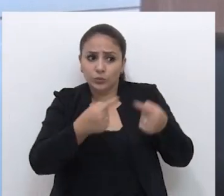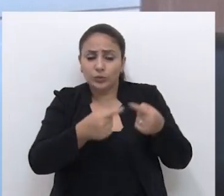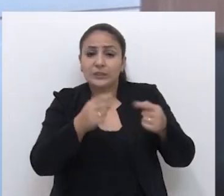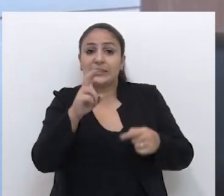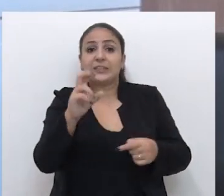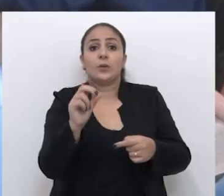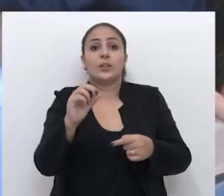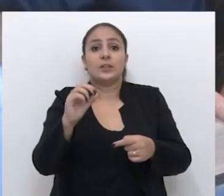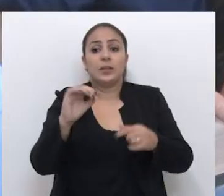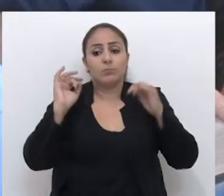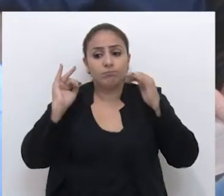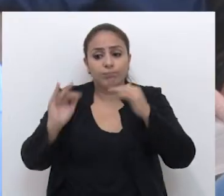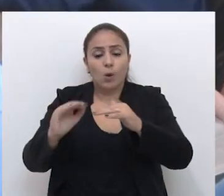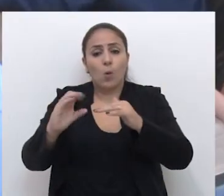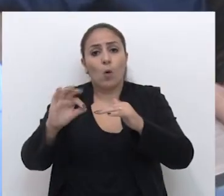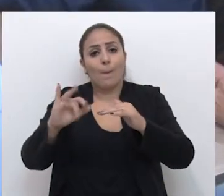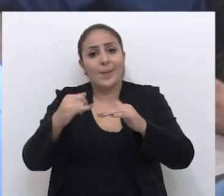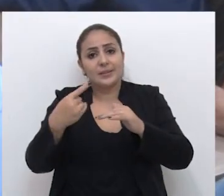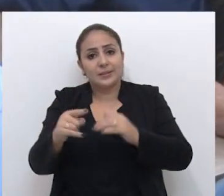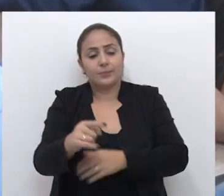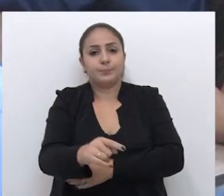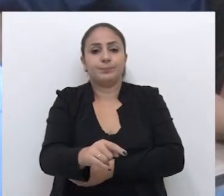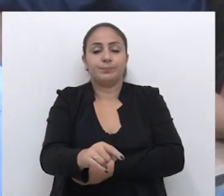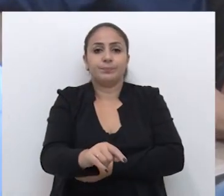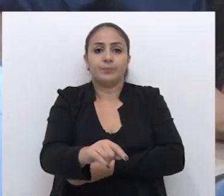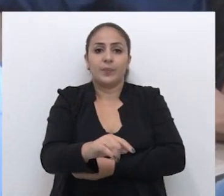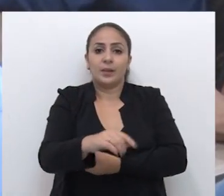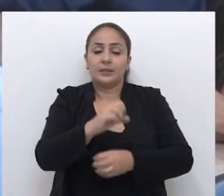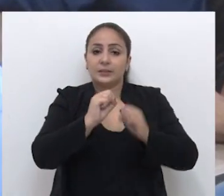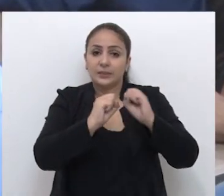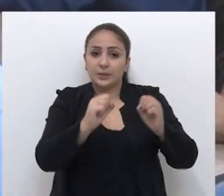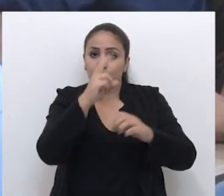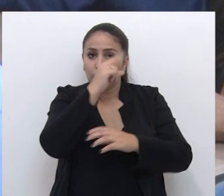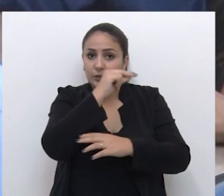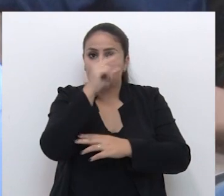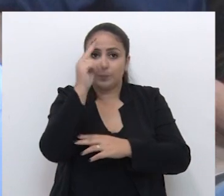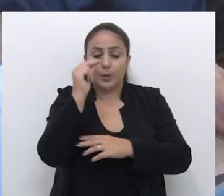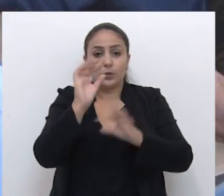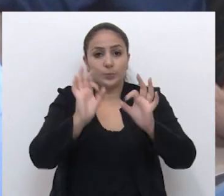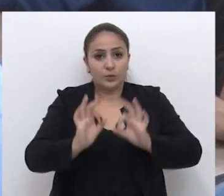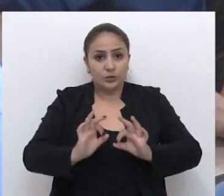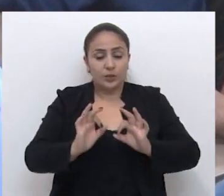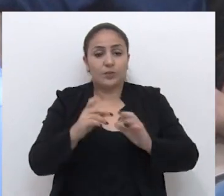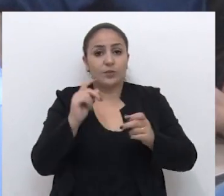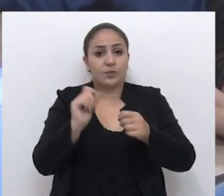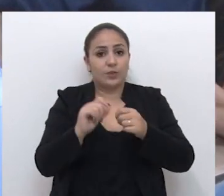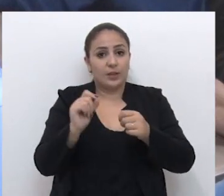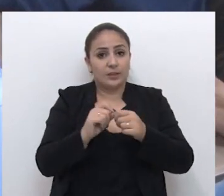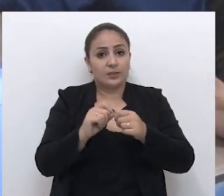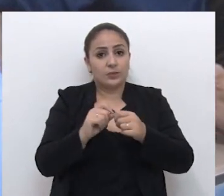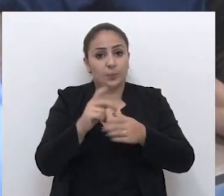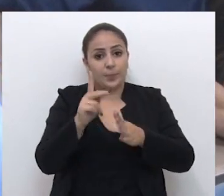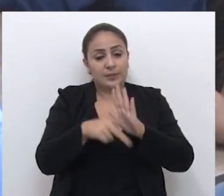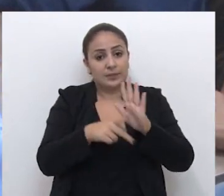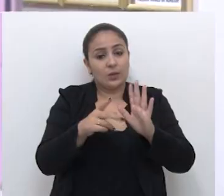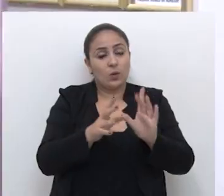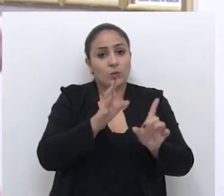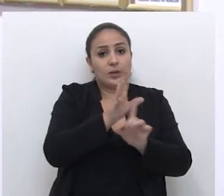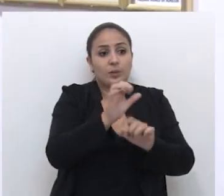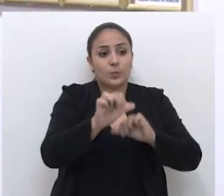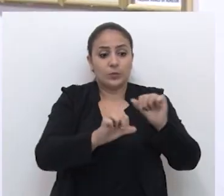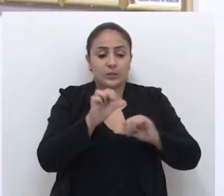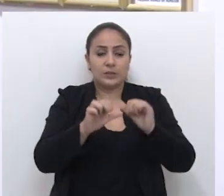50 ocupações. A Secretaria Municipal de Planejamento emitiu parecer contrário à mudança de zoneamento.